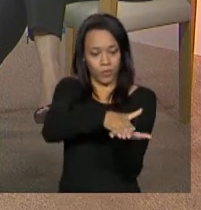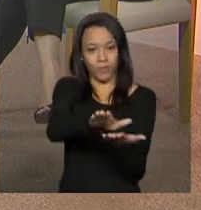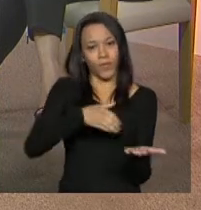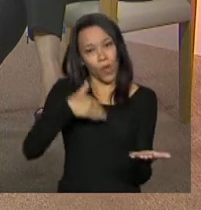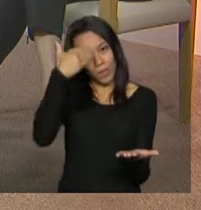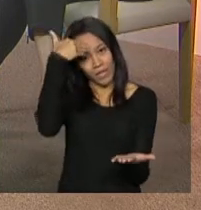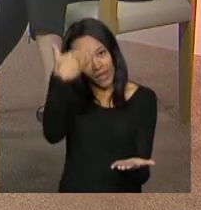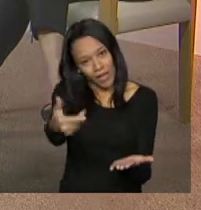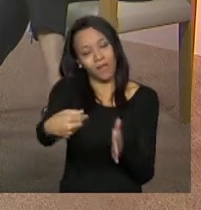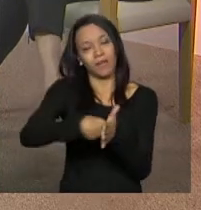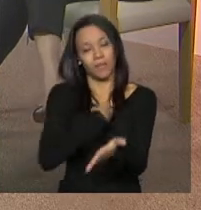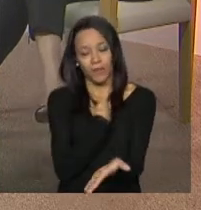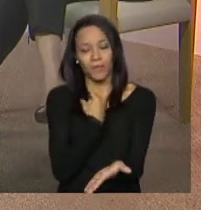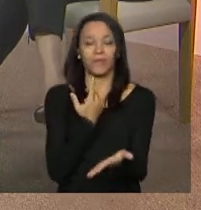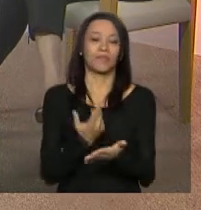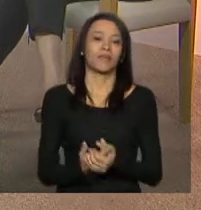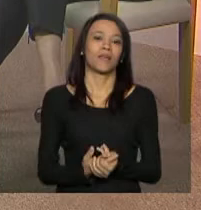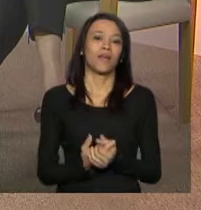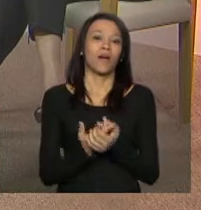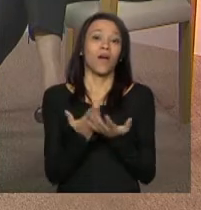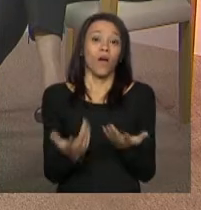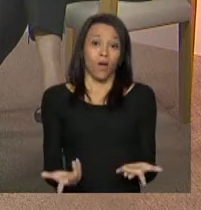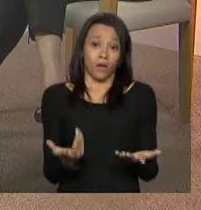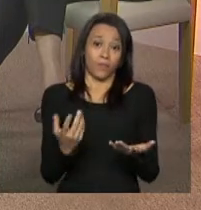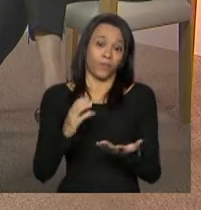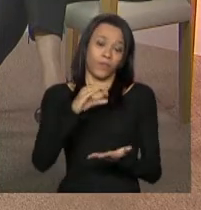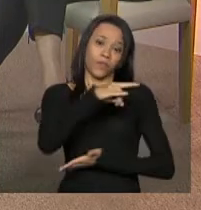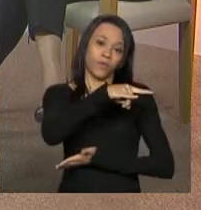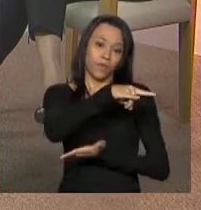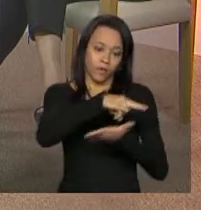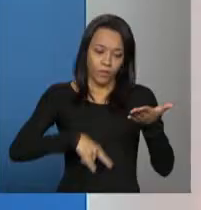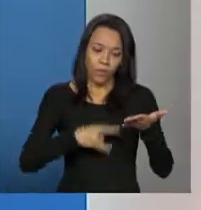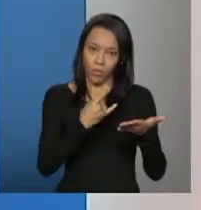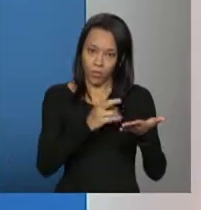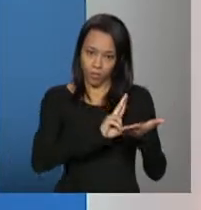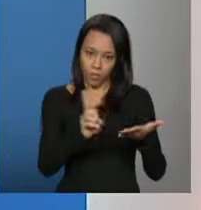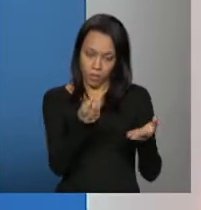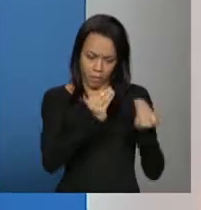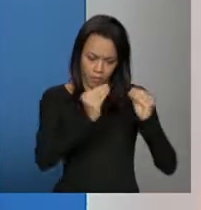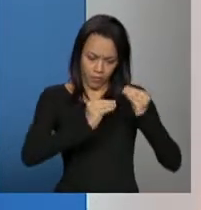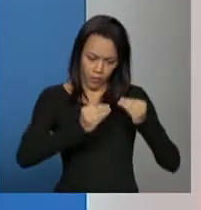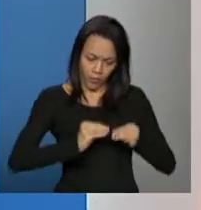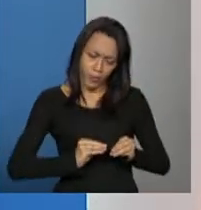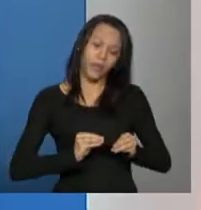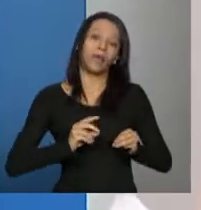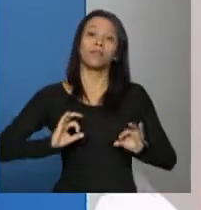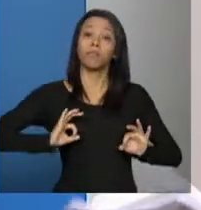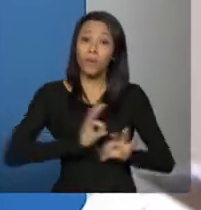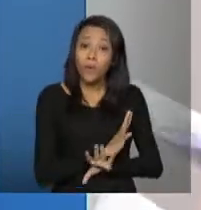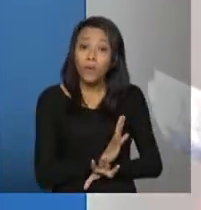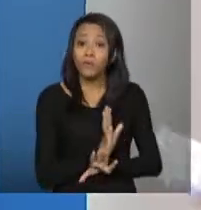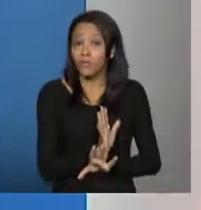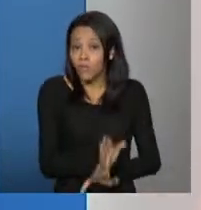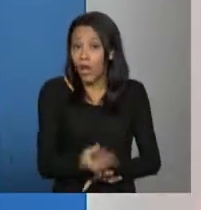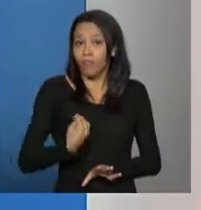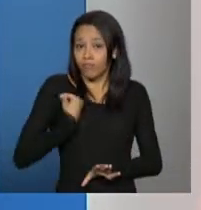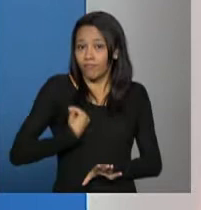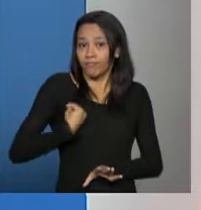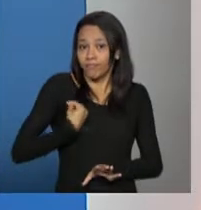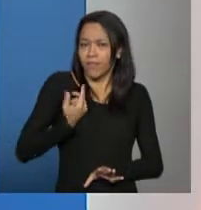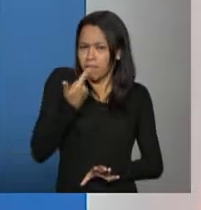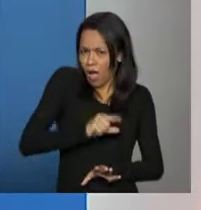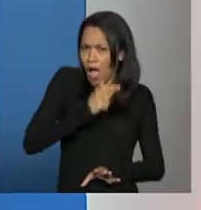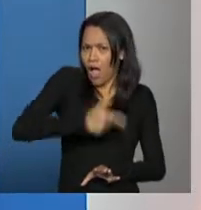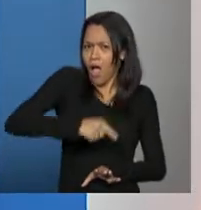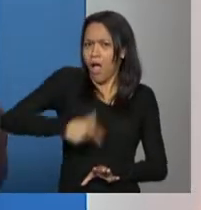pelo envio da pergunta Ana Lúcia o cadastro ele está pronto com mais funcionalidades do que o que a gente está dizendo aqui